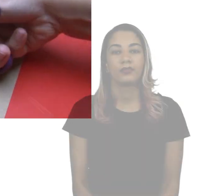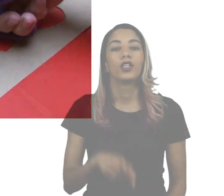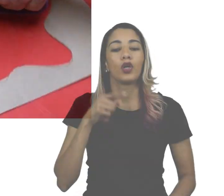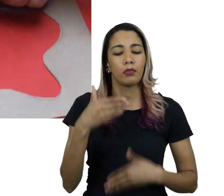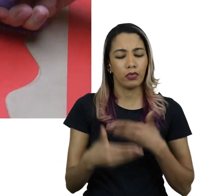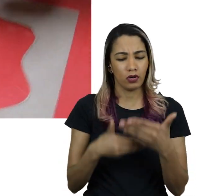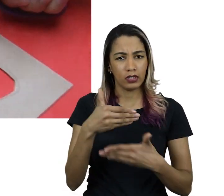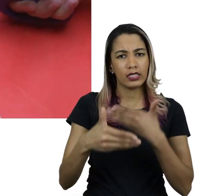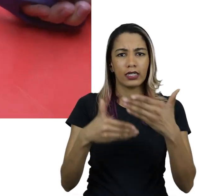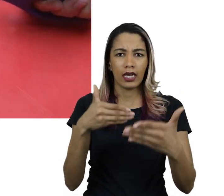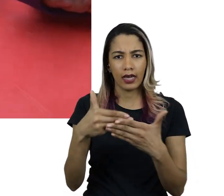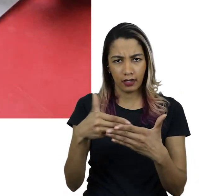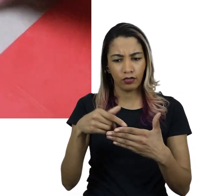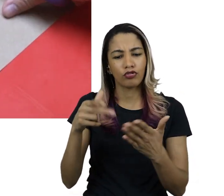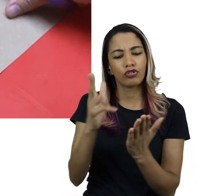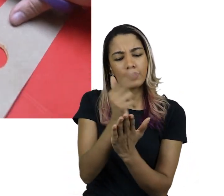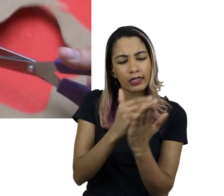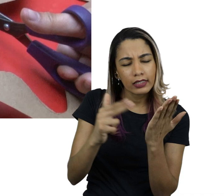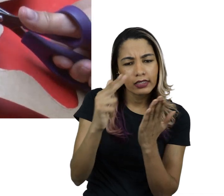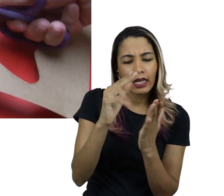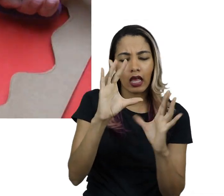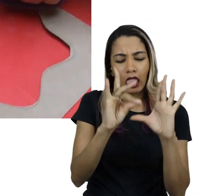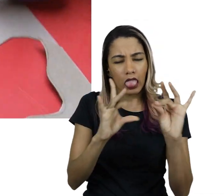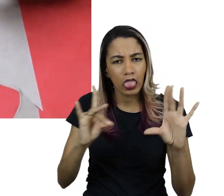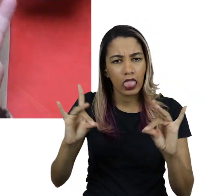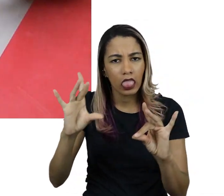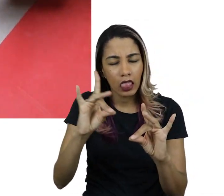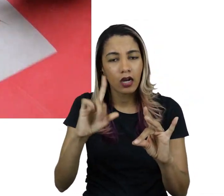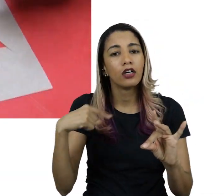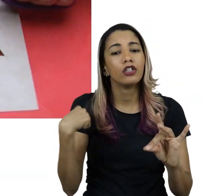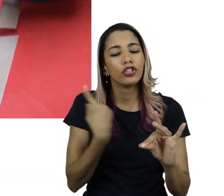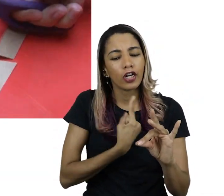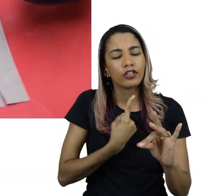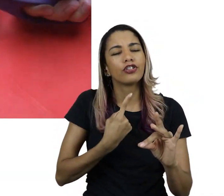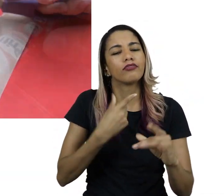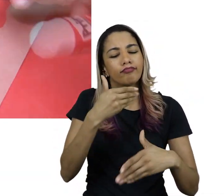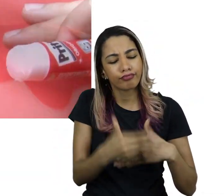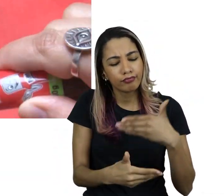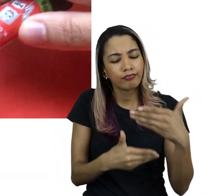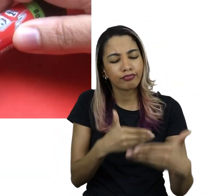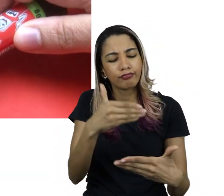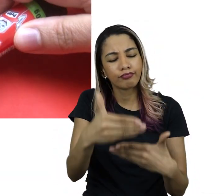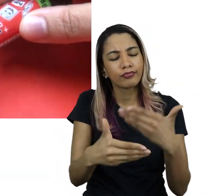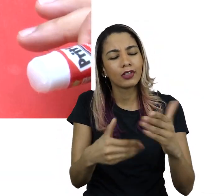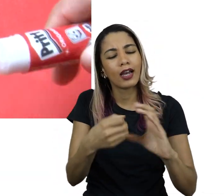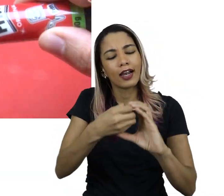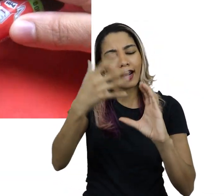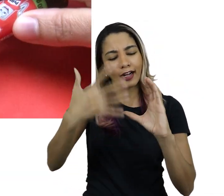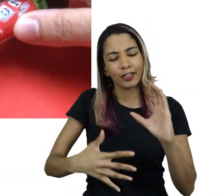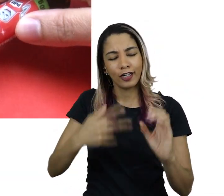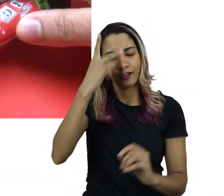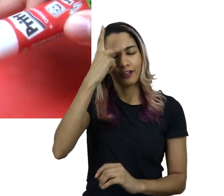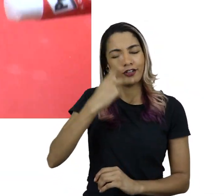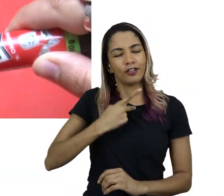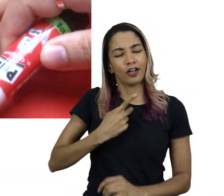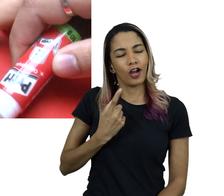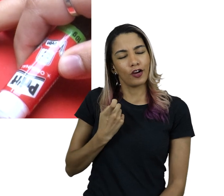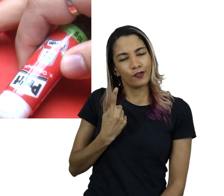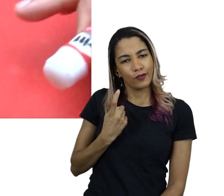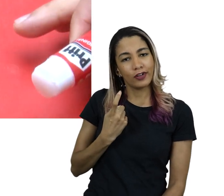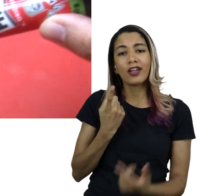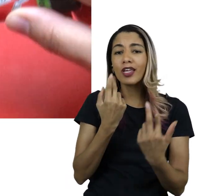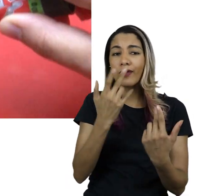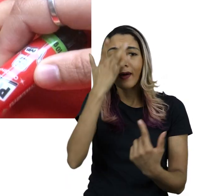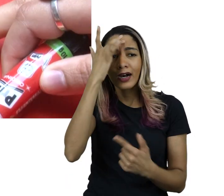São as nossas decisões durante o processo de construção que darão a esse retrato um caráter único, assim